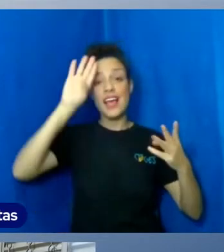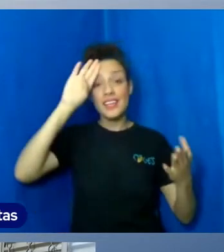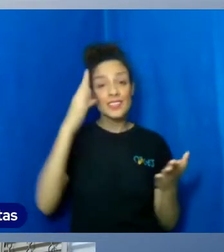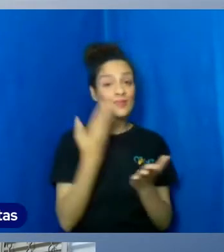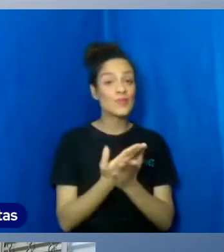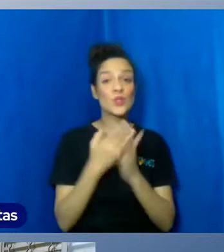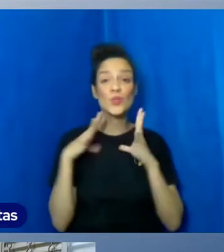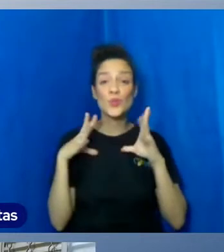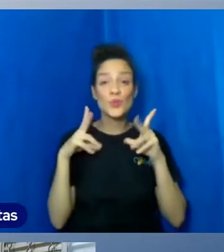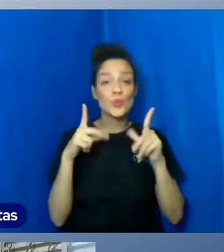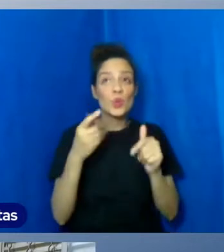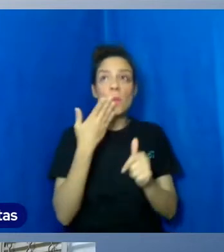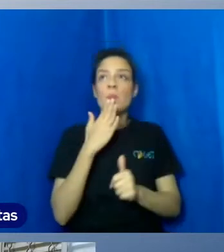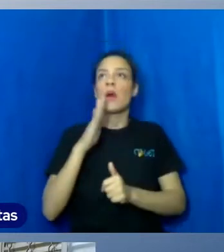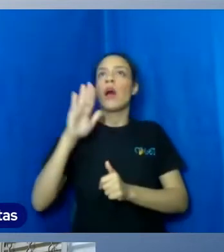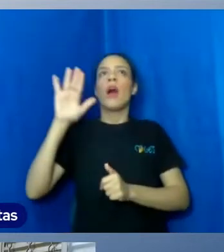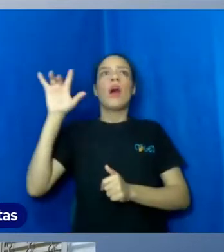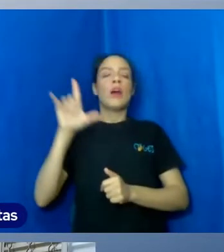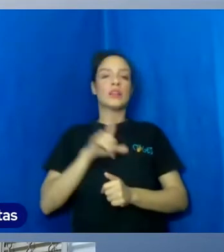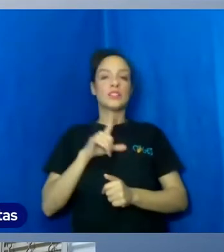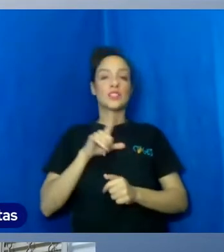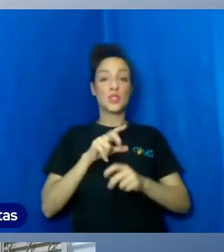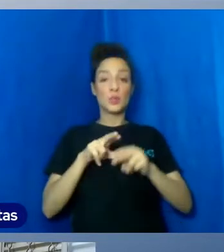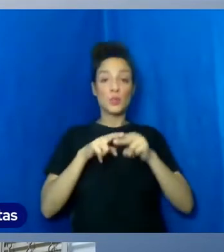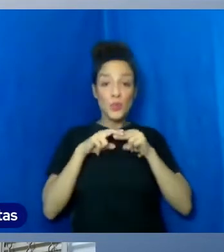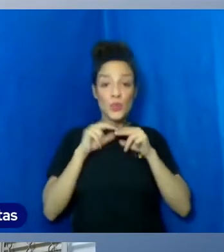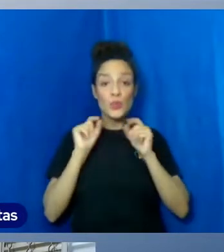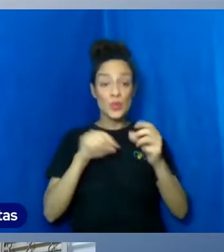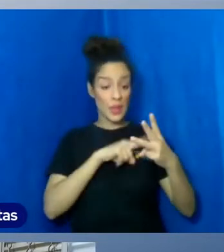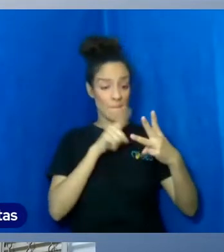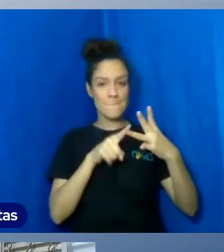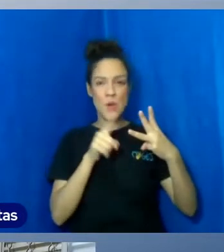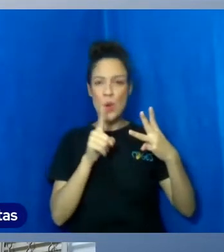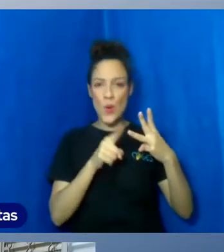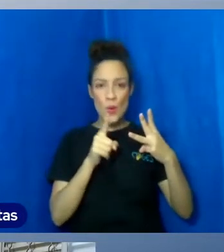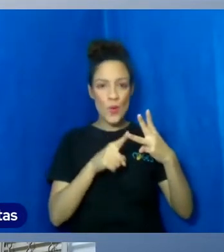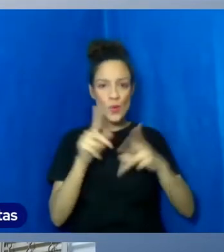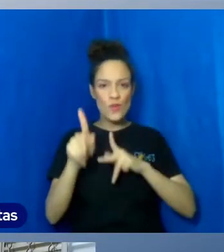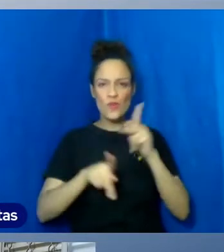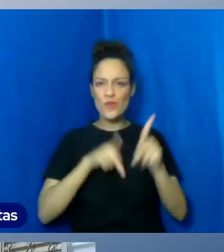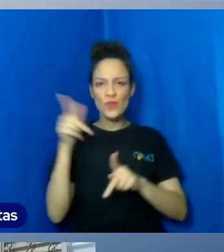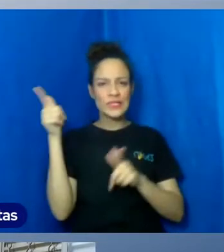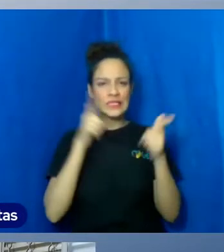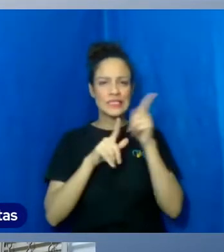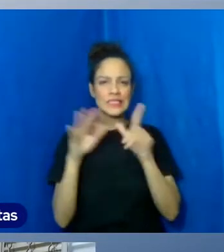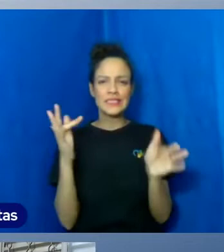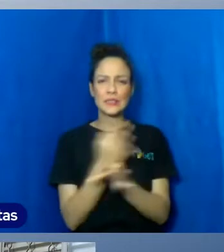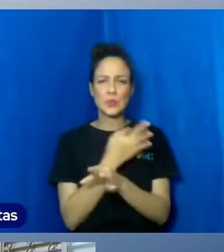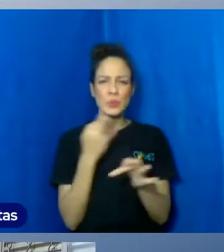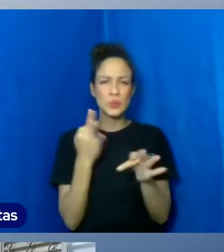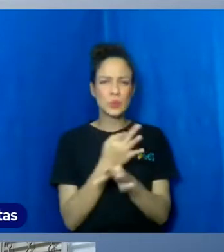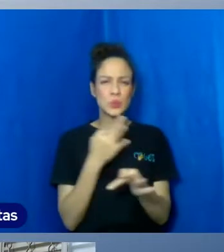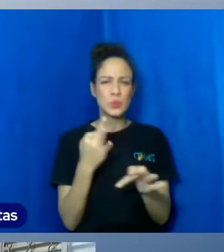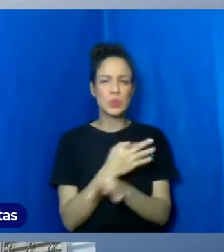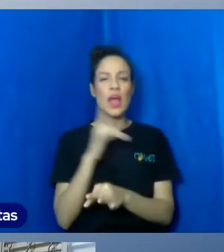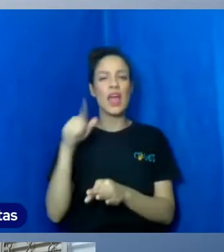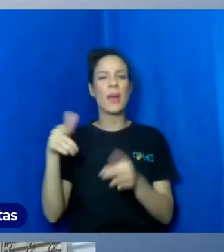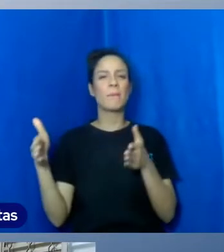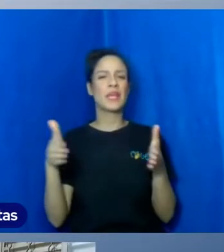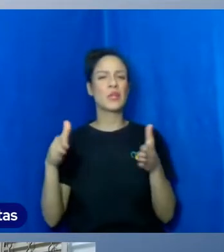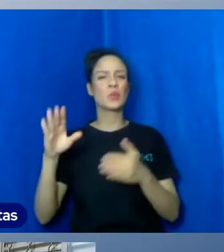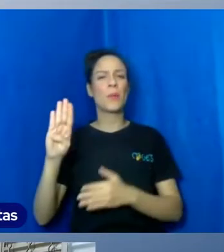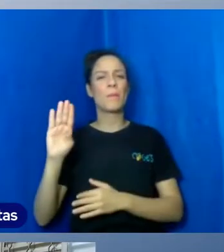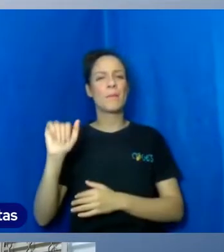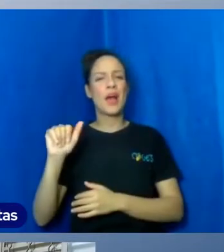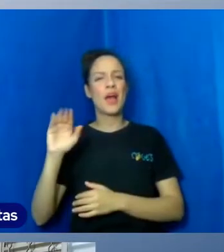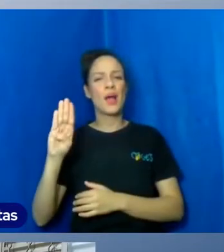promessas que foi isso que fez com que o povo suportasse todas as injunções dos cativeiros da Babilônia, das